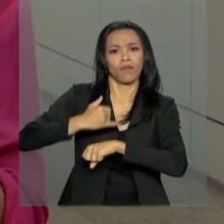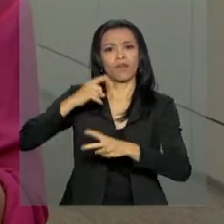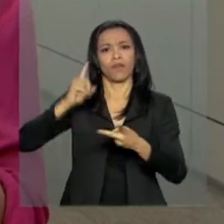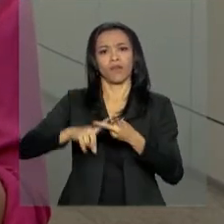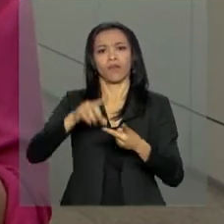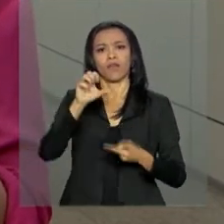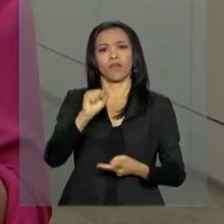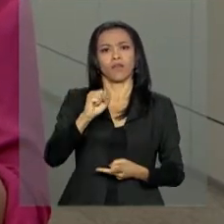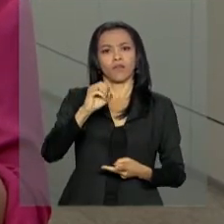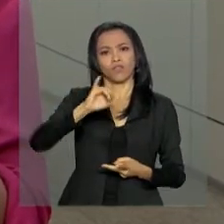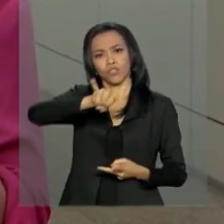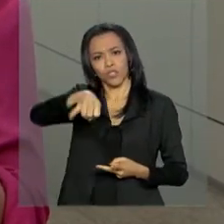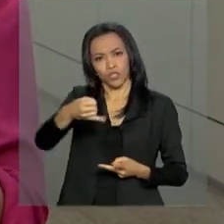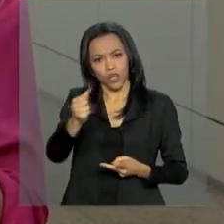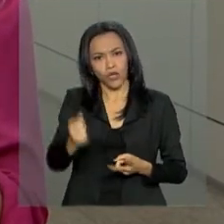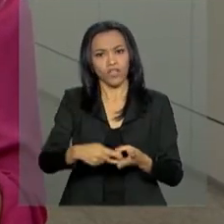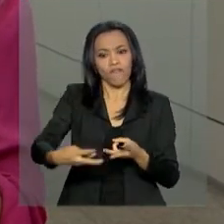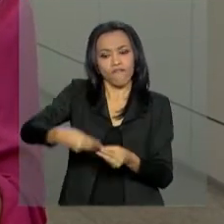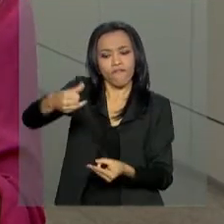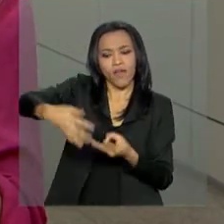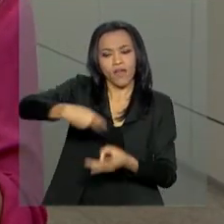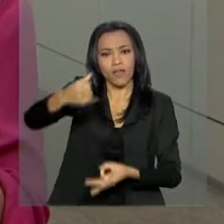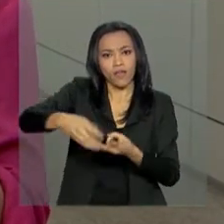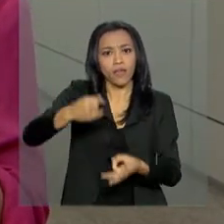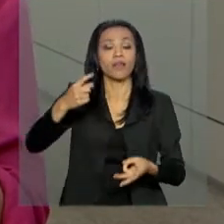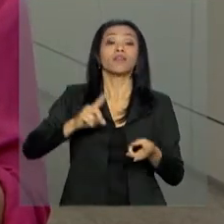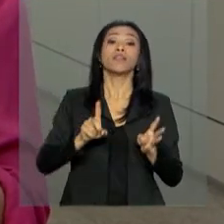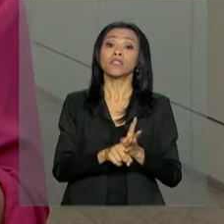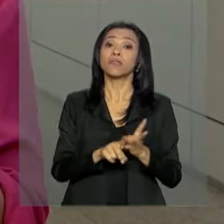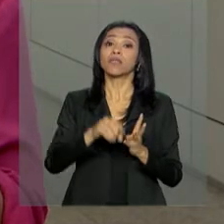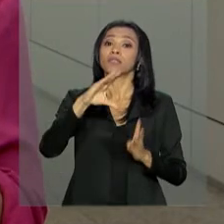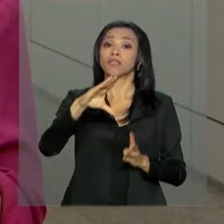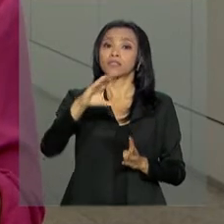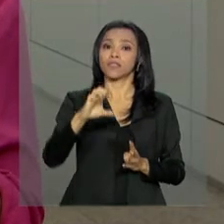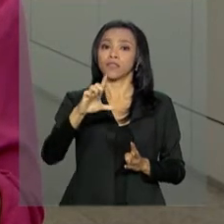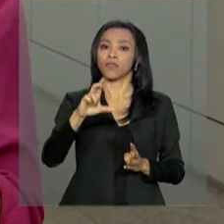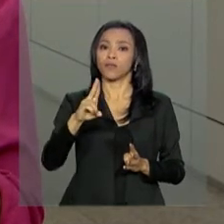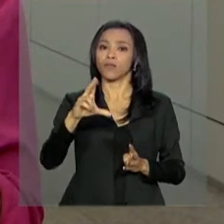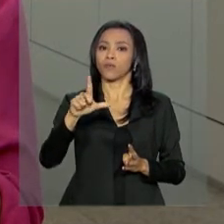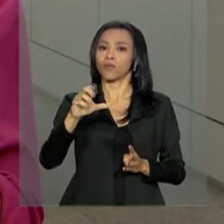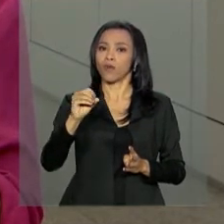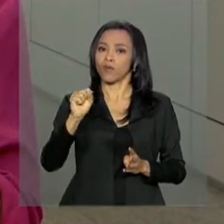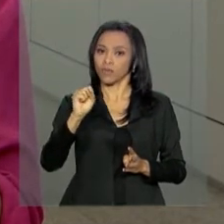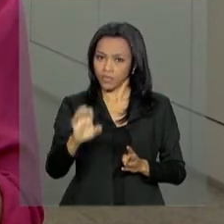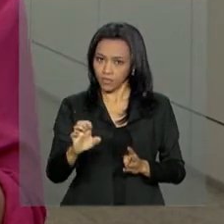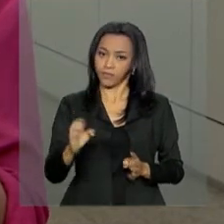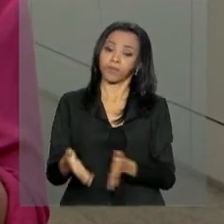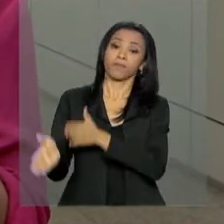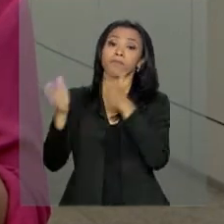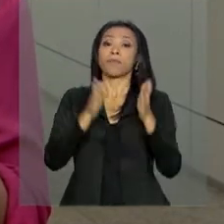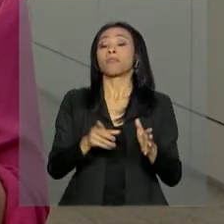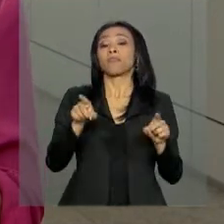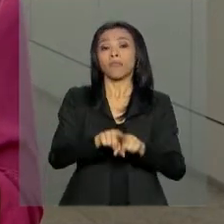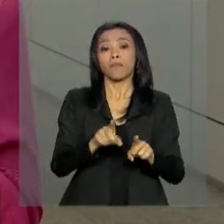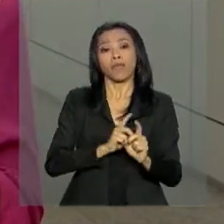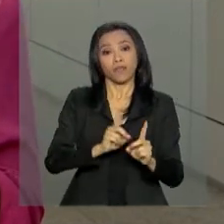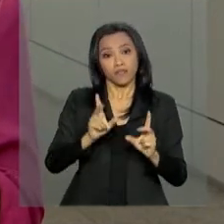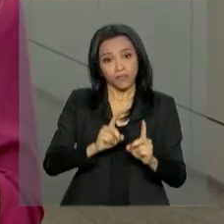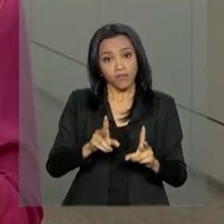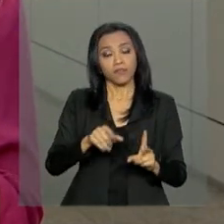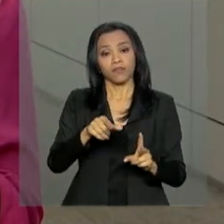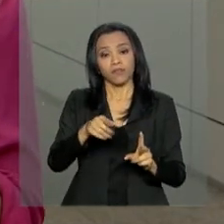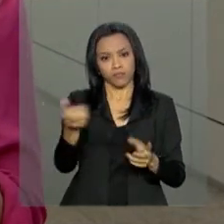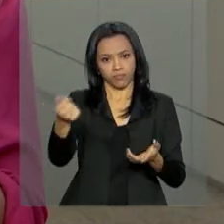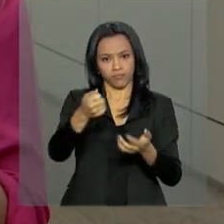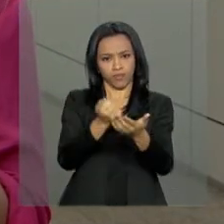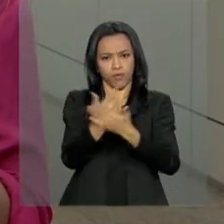soja em grãos, varalho de soja e celulose. As importações também cresceram nesse primeiro semestre. O aumento foi